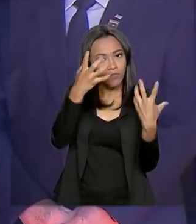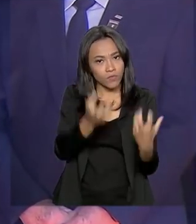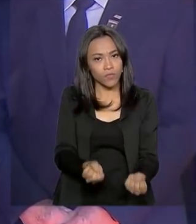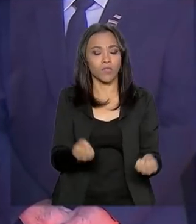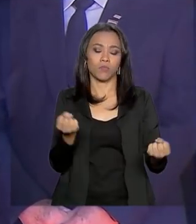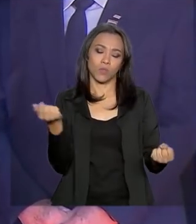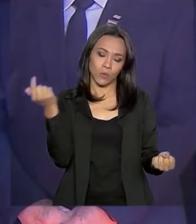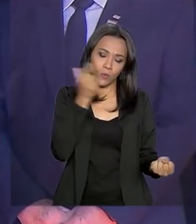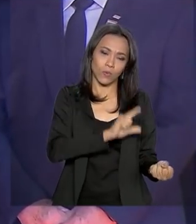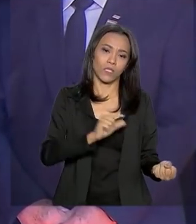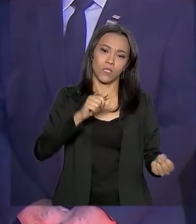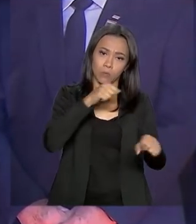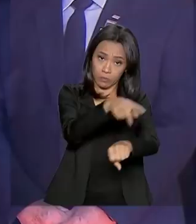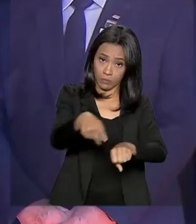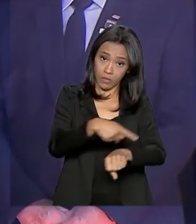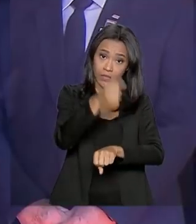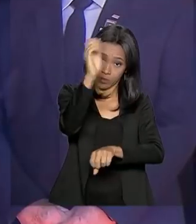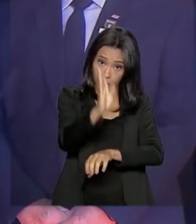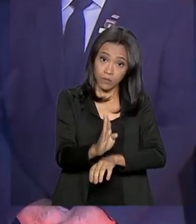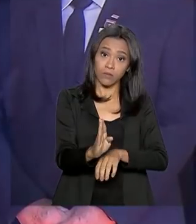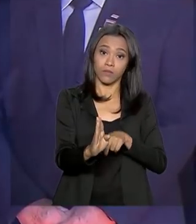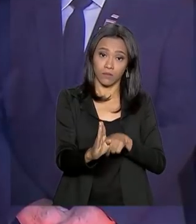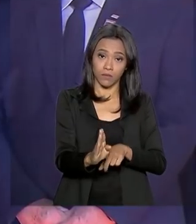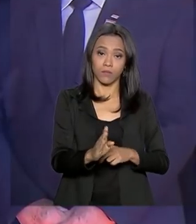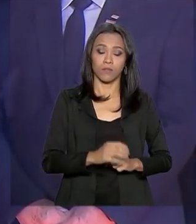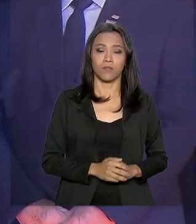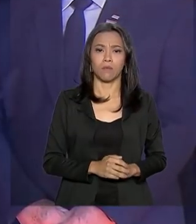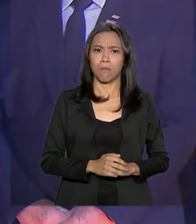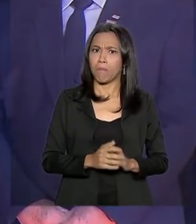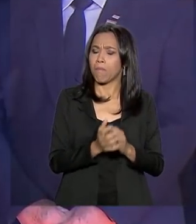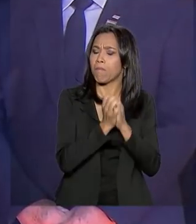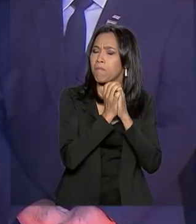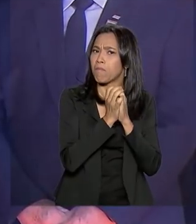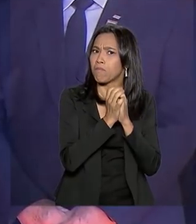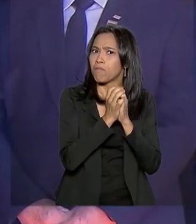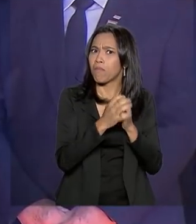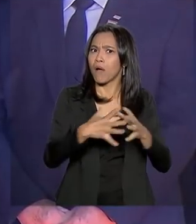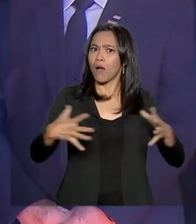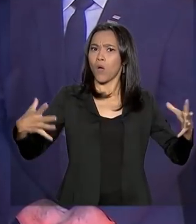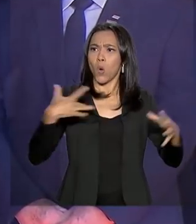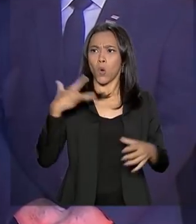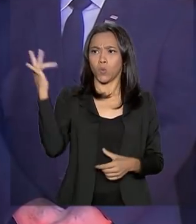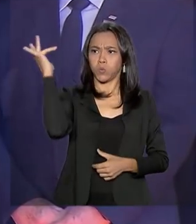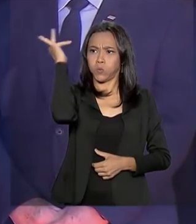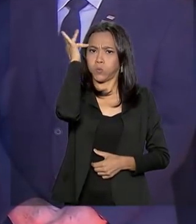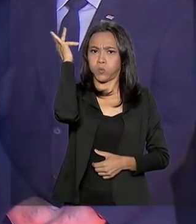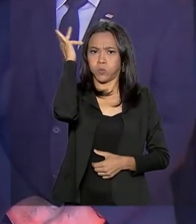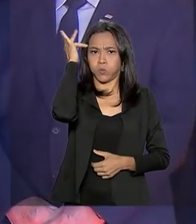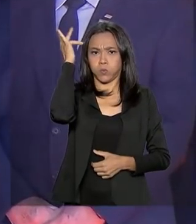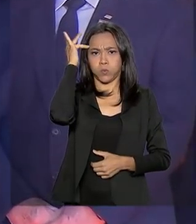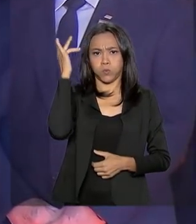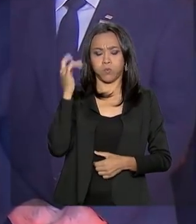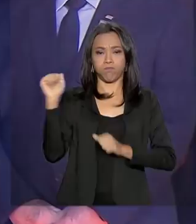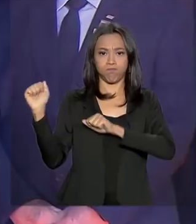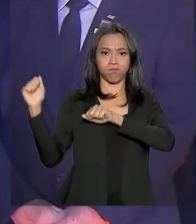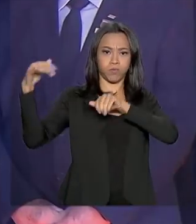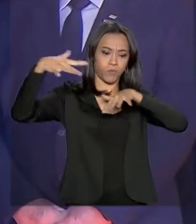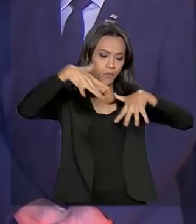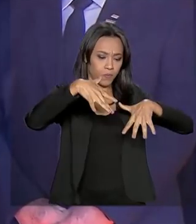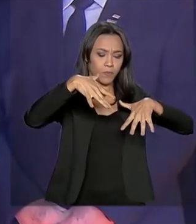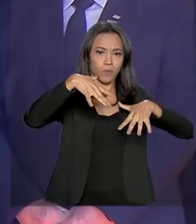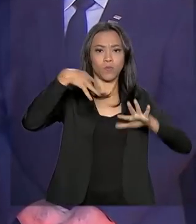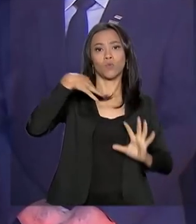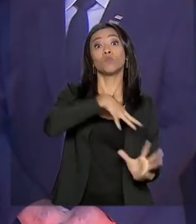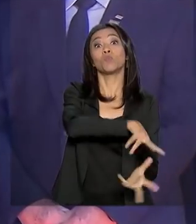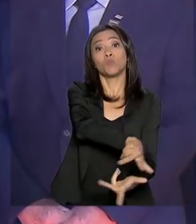Brasil maior, grande e reconhecido em todo o